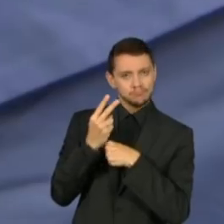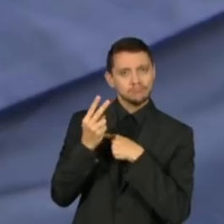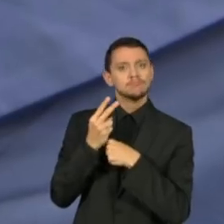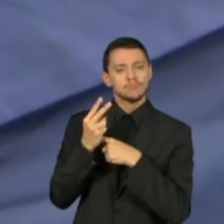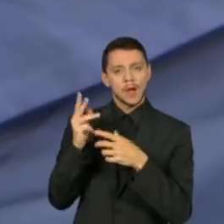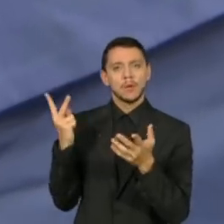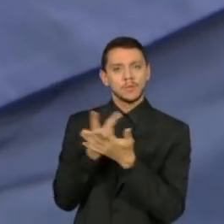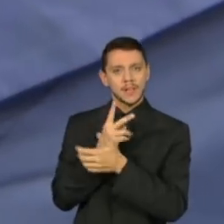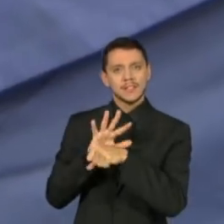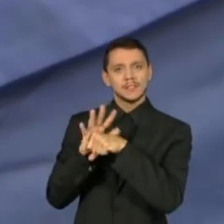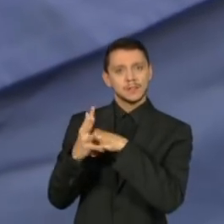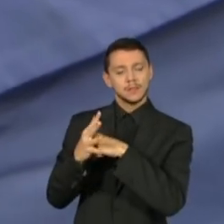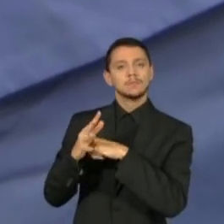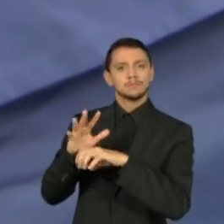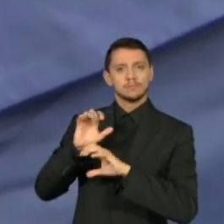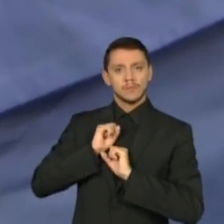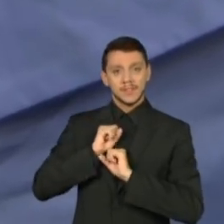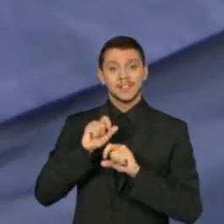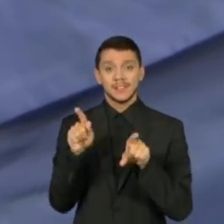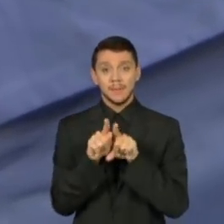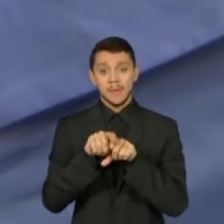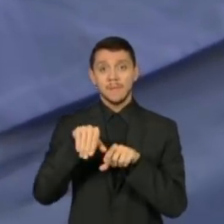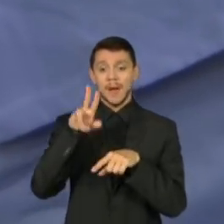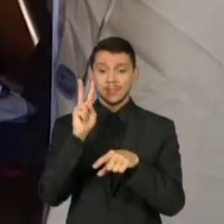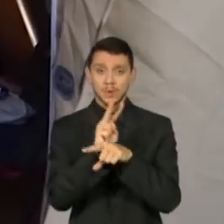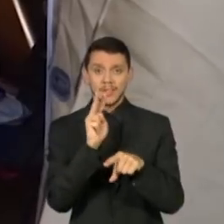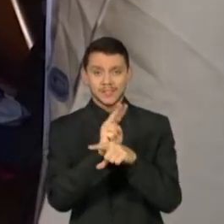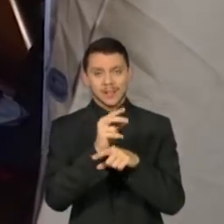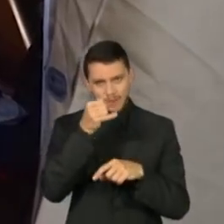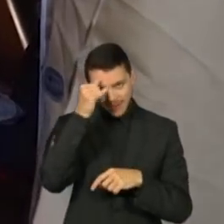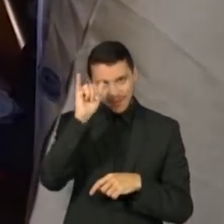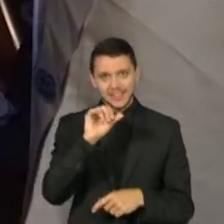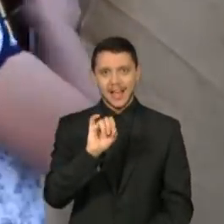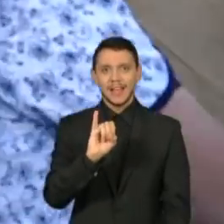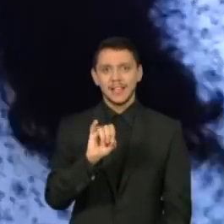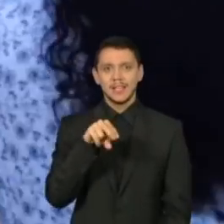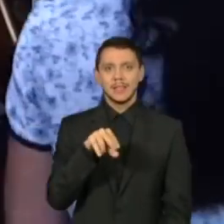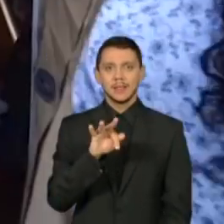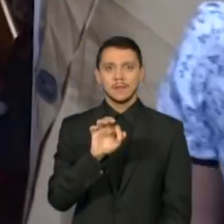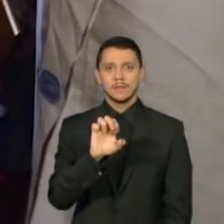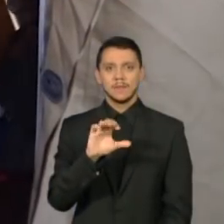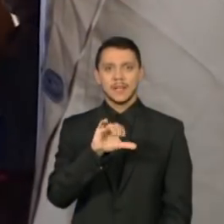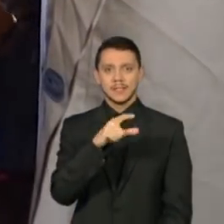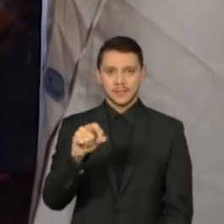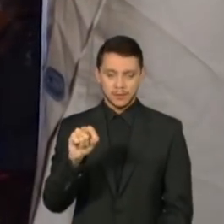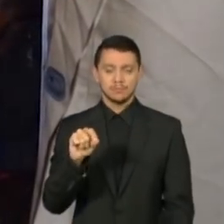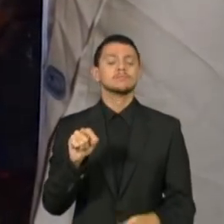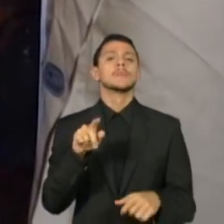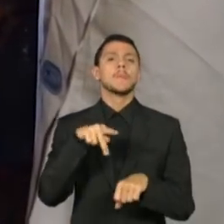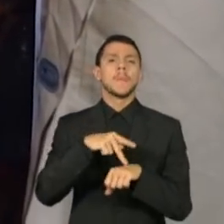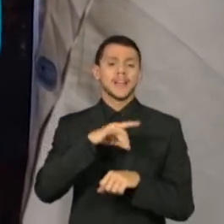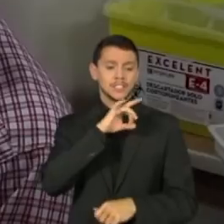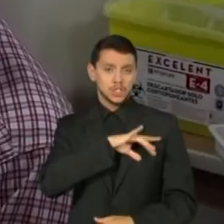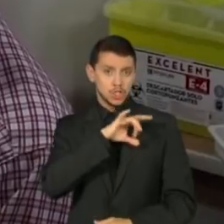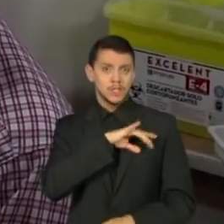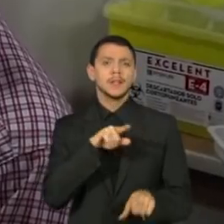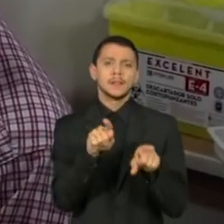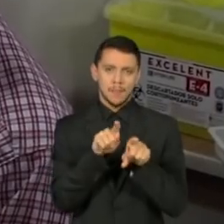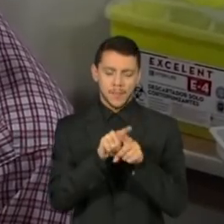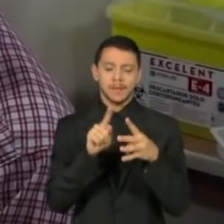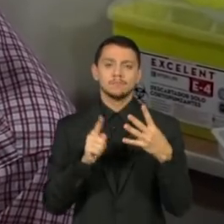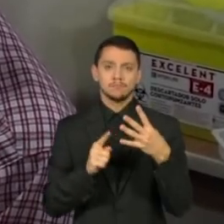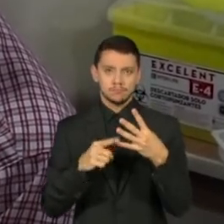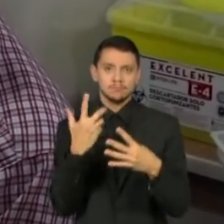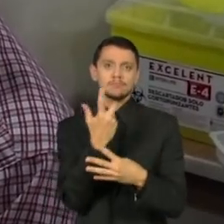ofereceu maior proteção contra infecções. O Chile também está aplicando a quarta dose e